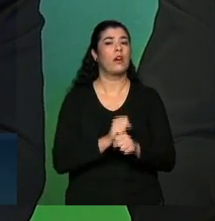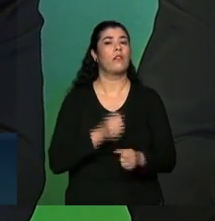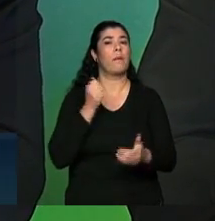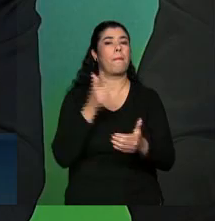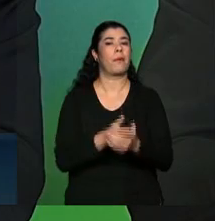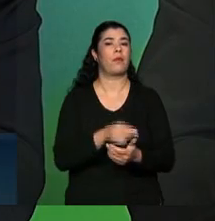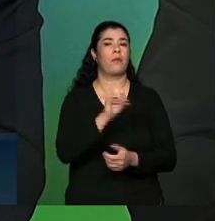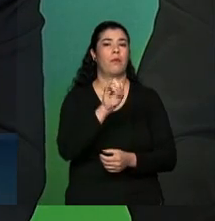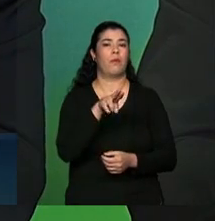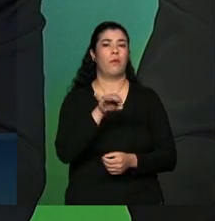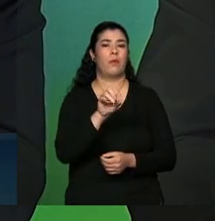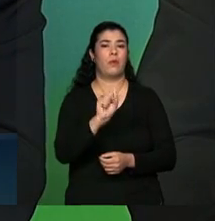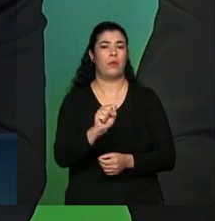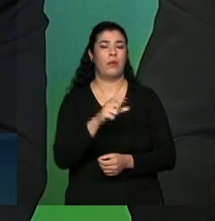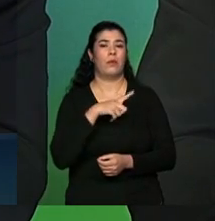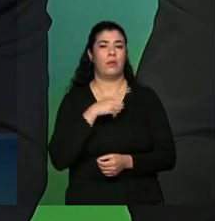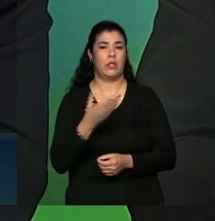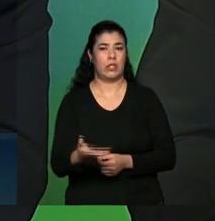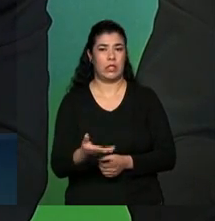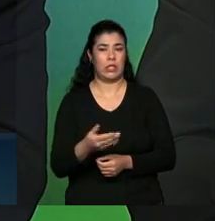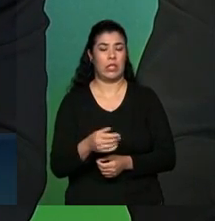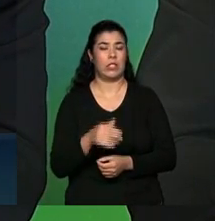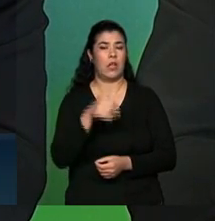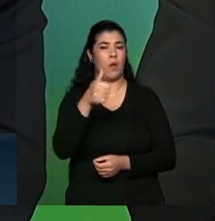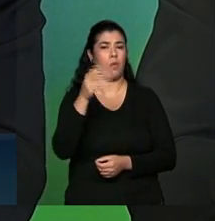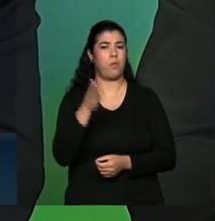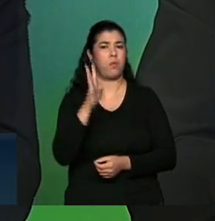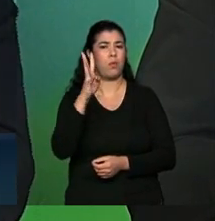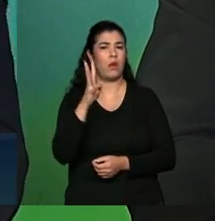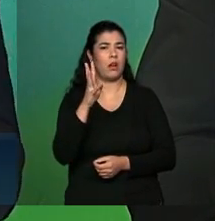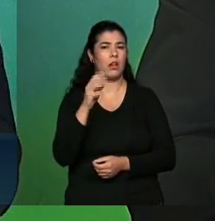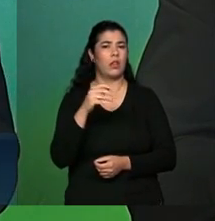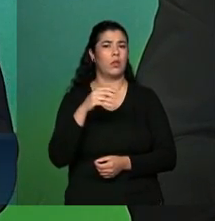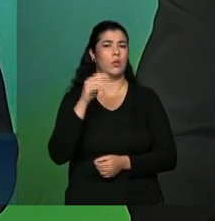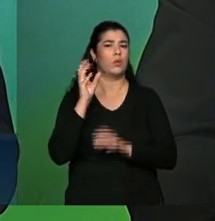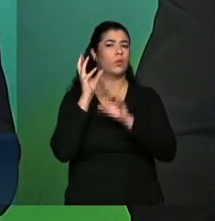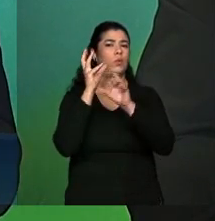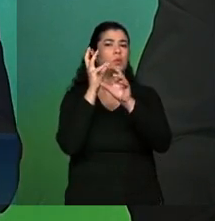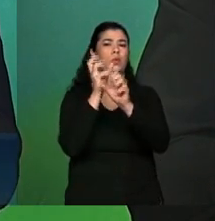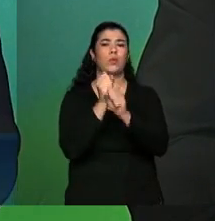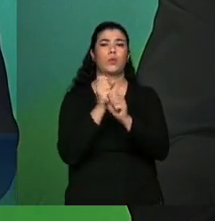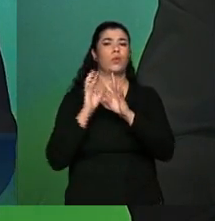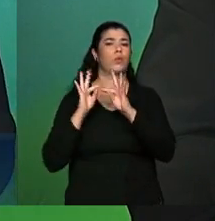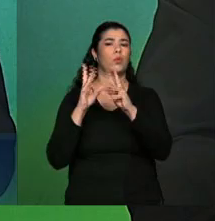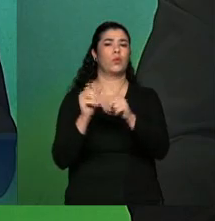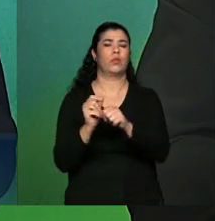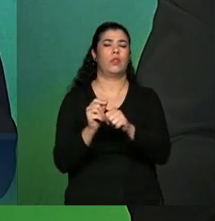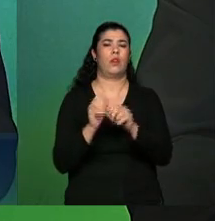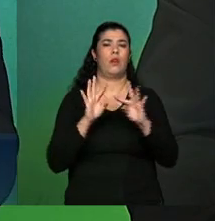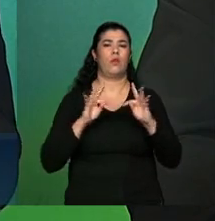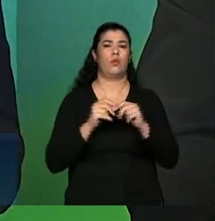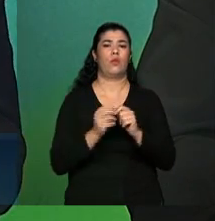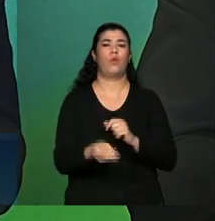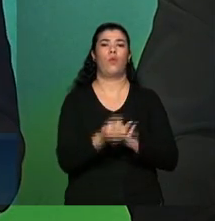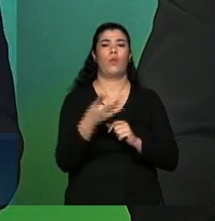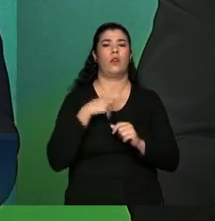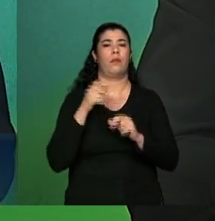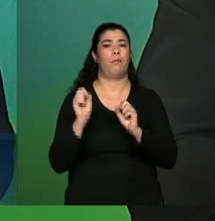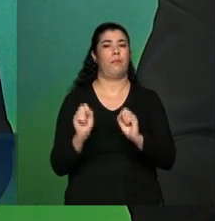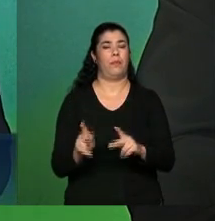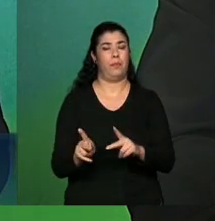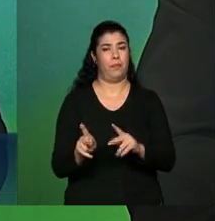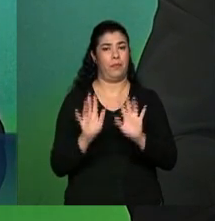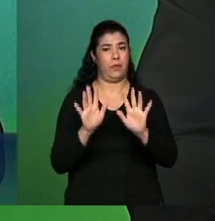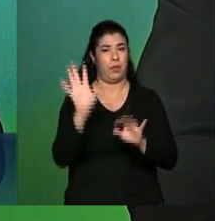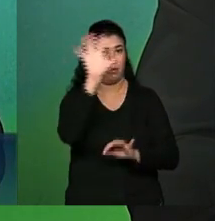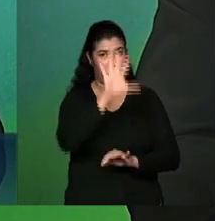são cerca de um quarto do total de aposentadorias. Em geral, o trabalhador se aposenta